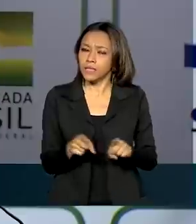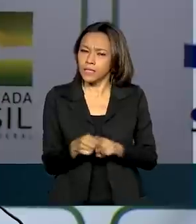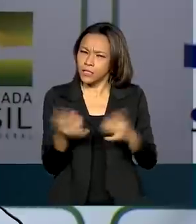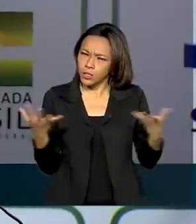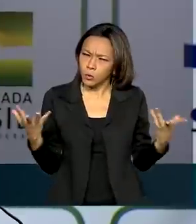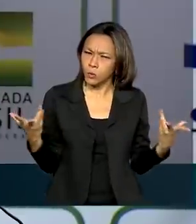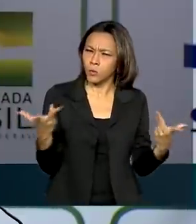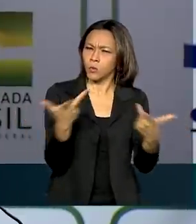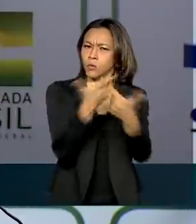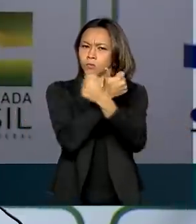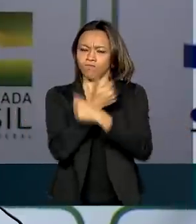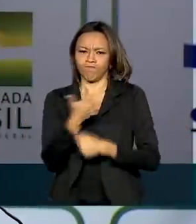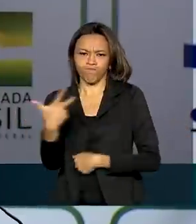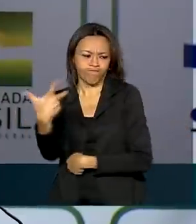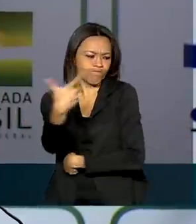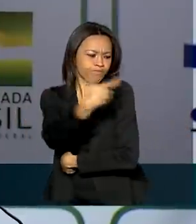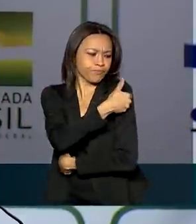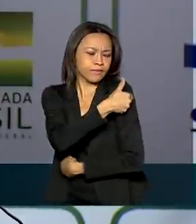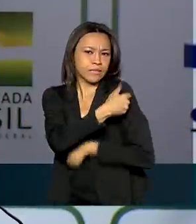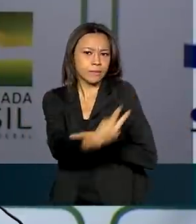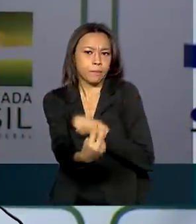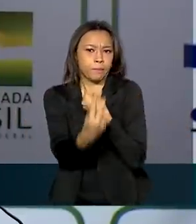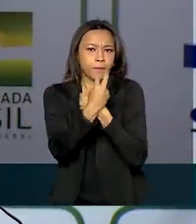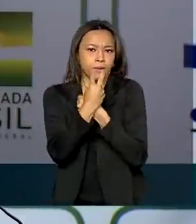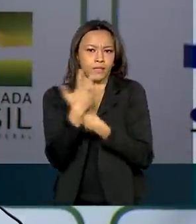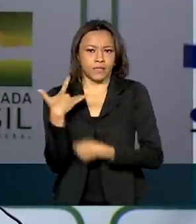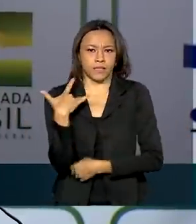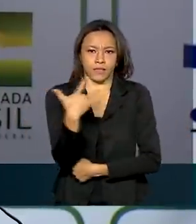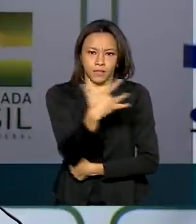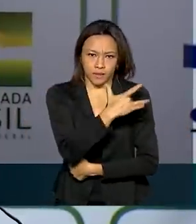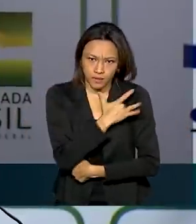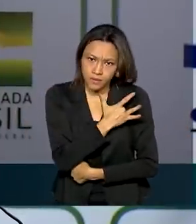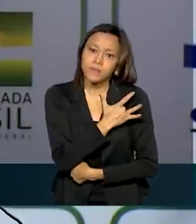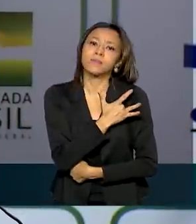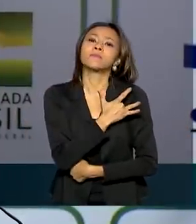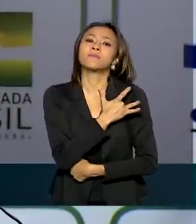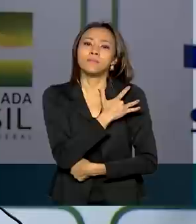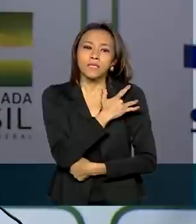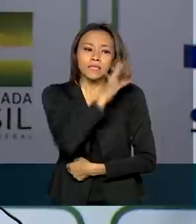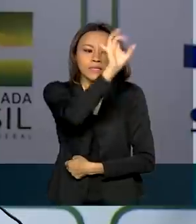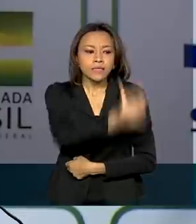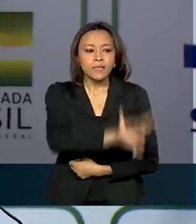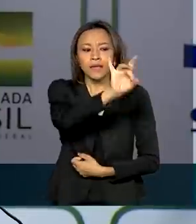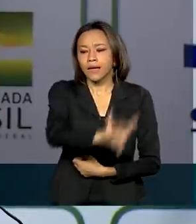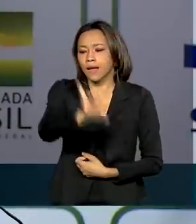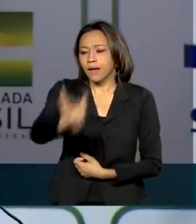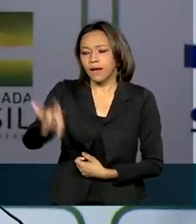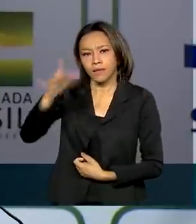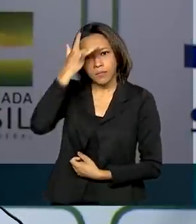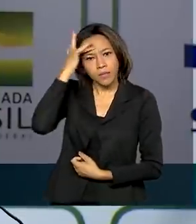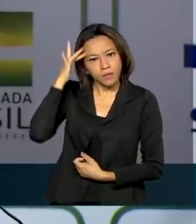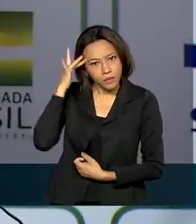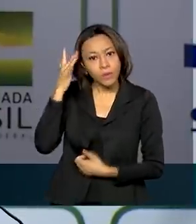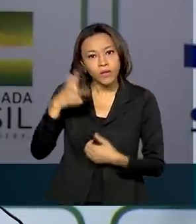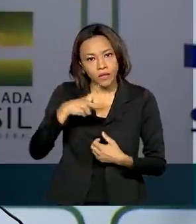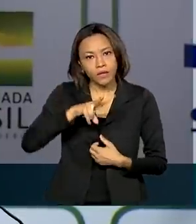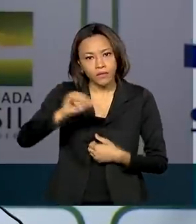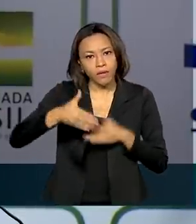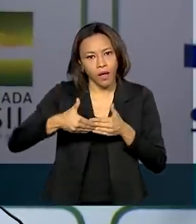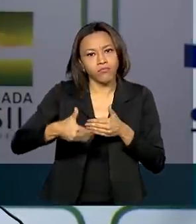eficácia na imunogenicidade, que vai ser a proteção de cada cidadão que vier a ser vacinado,